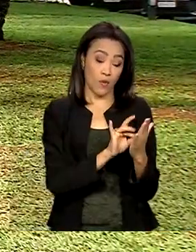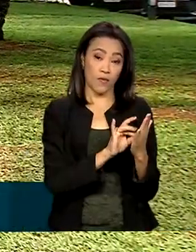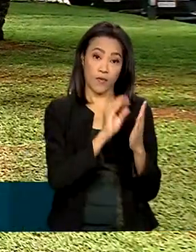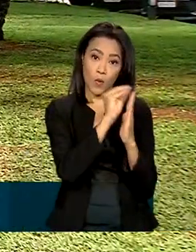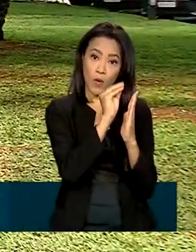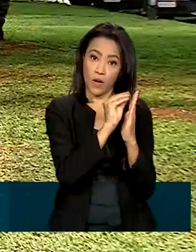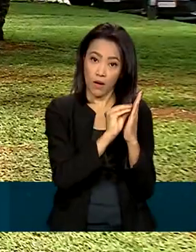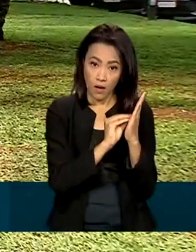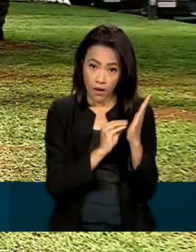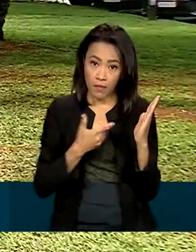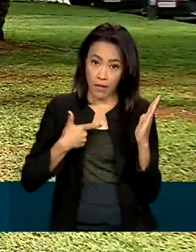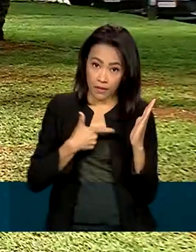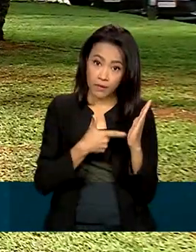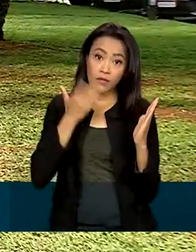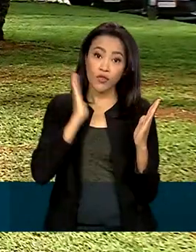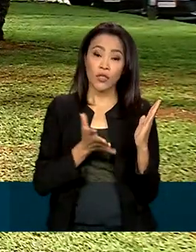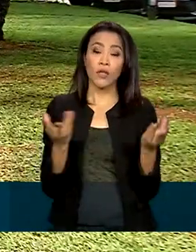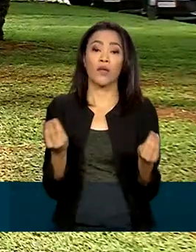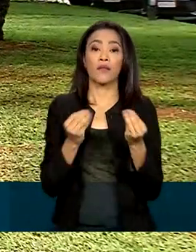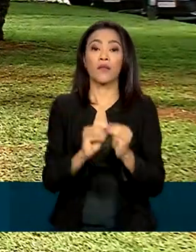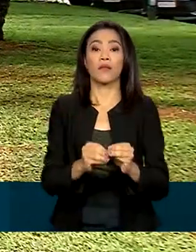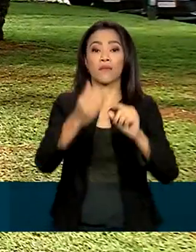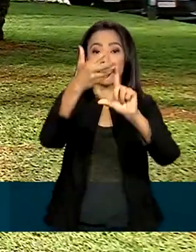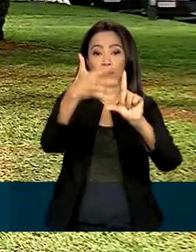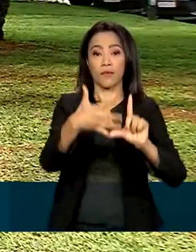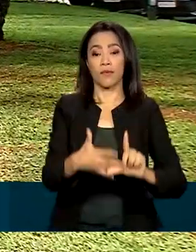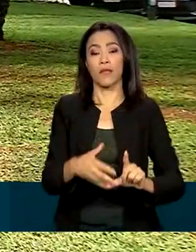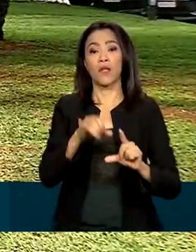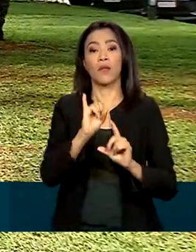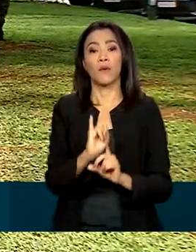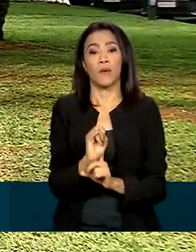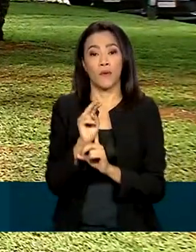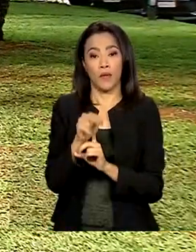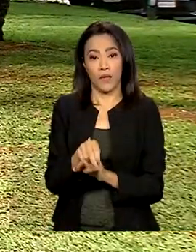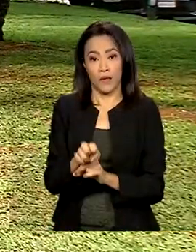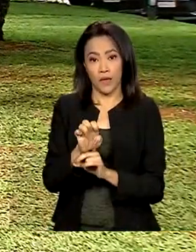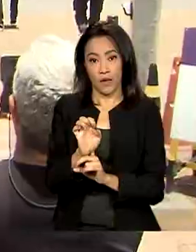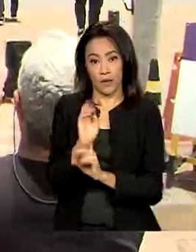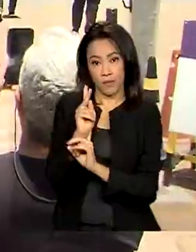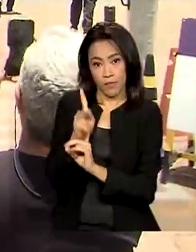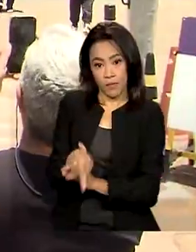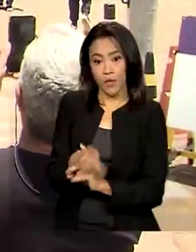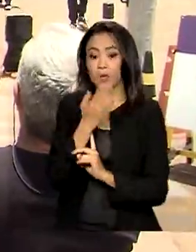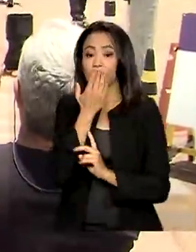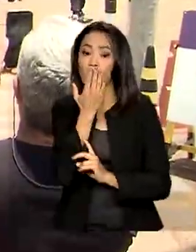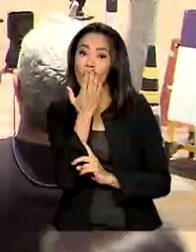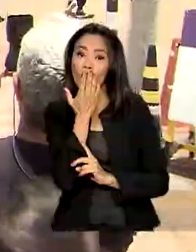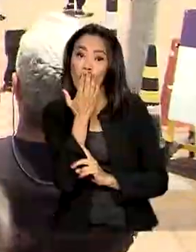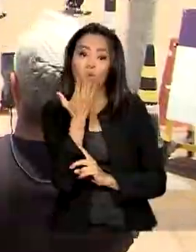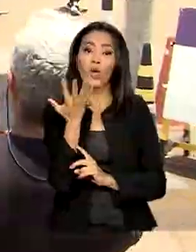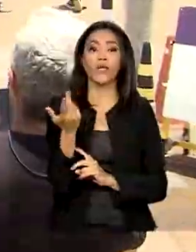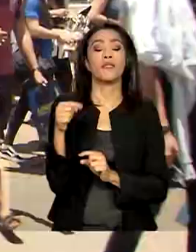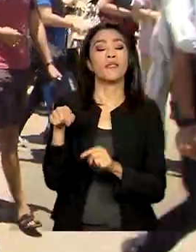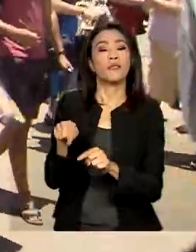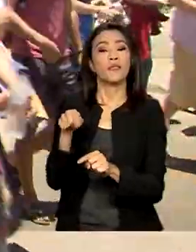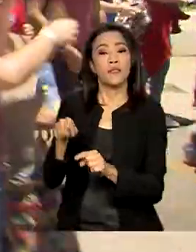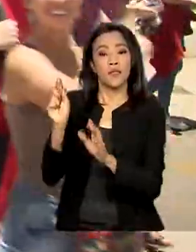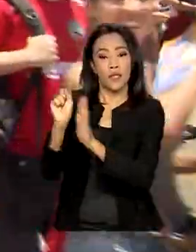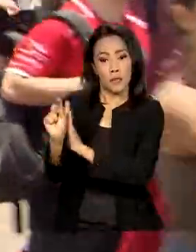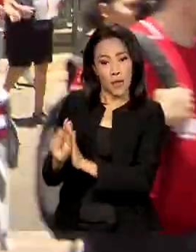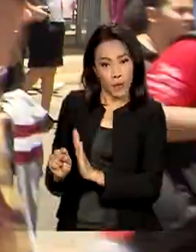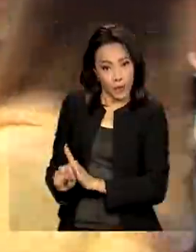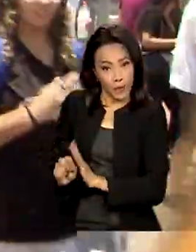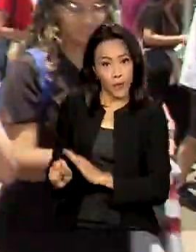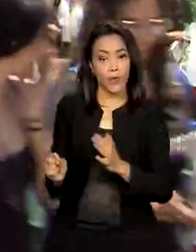estão disponíveis lá no portal do INEP, organizados de acordo com a cor, né, dos cadernos e também pelo dia de